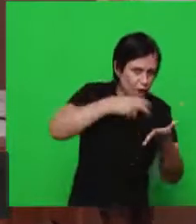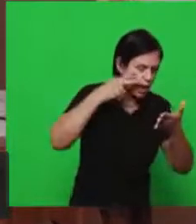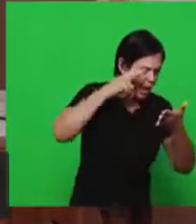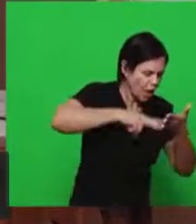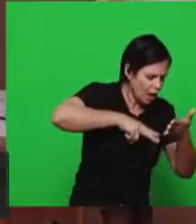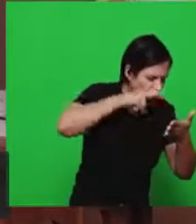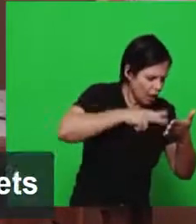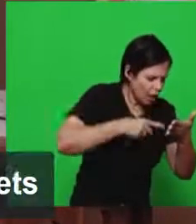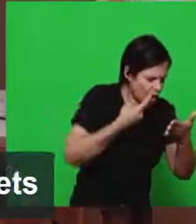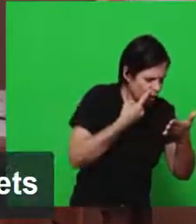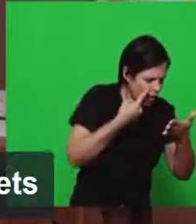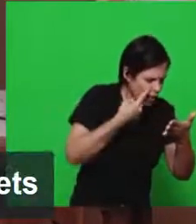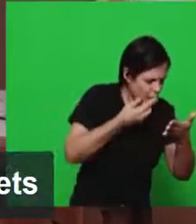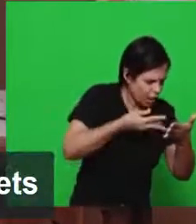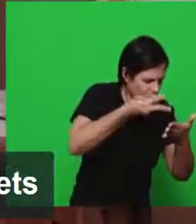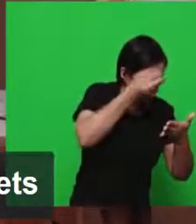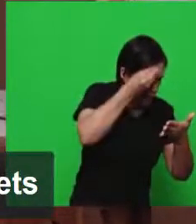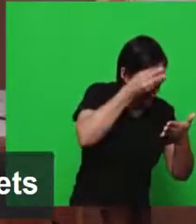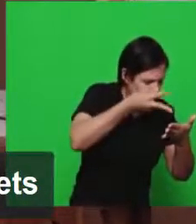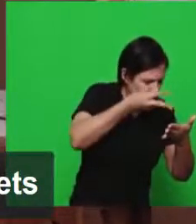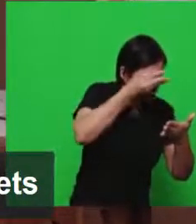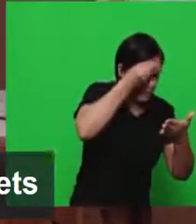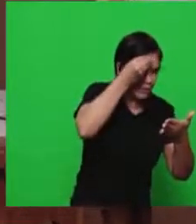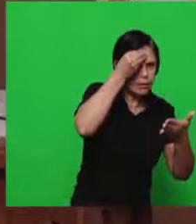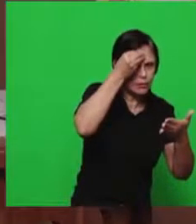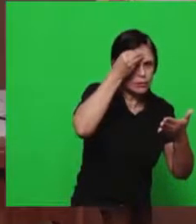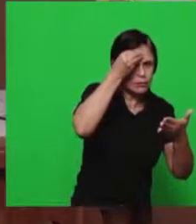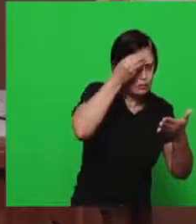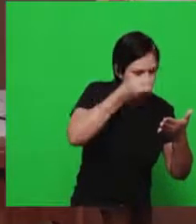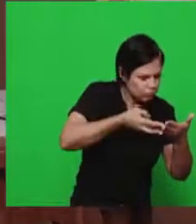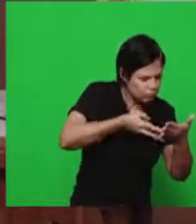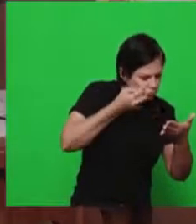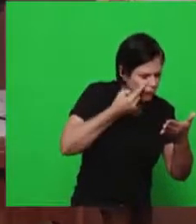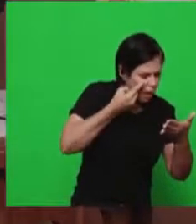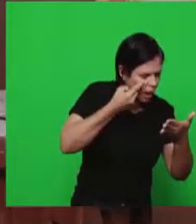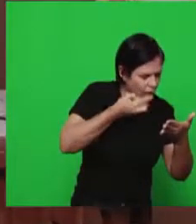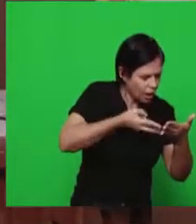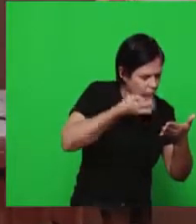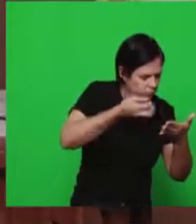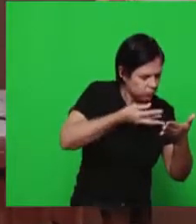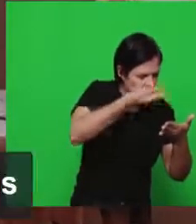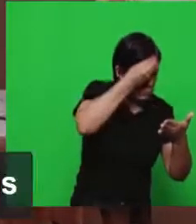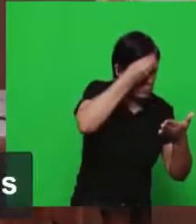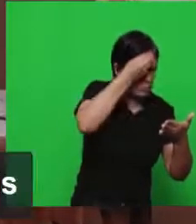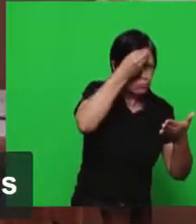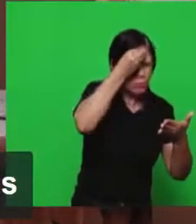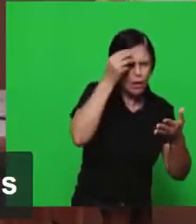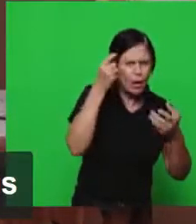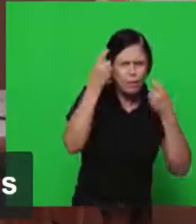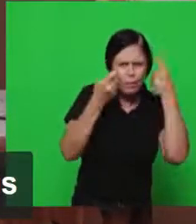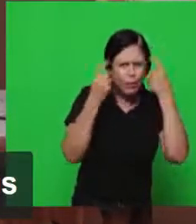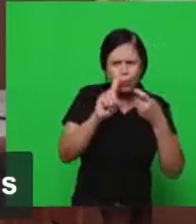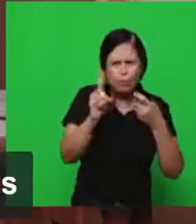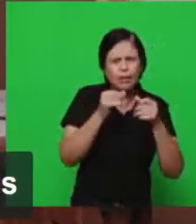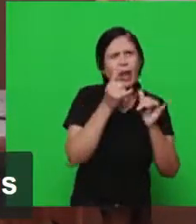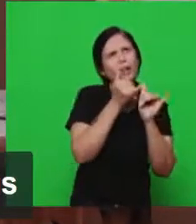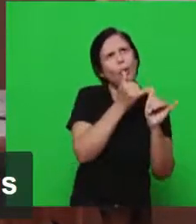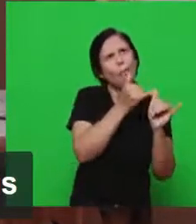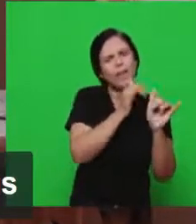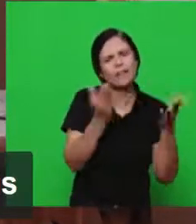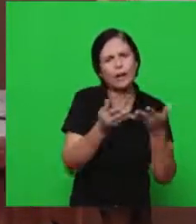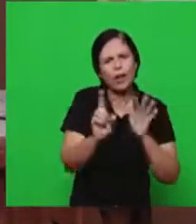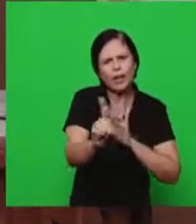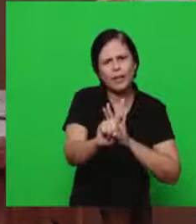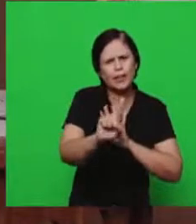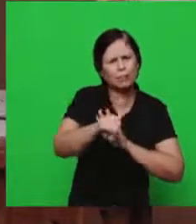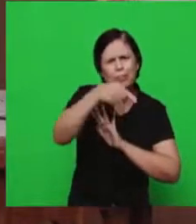mostrar alguns irmãos estão com dificuldades entender trombetas nem precisa se preocupar com isso é só esperar para ver mas outra